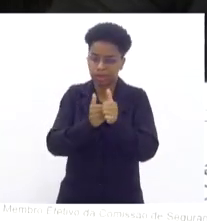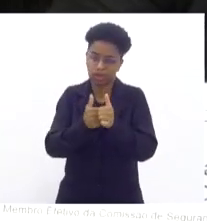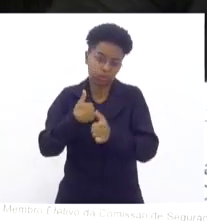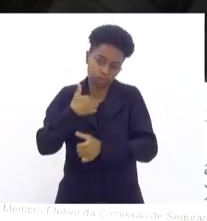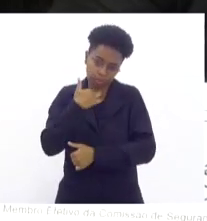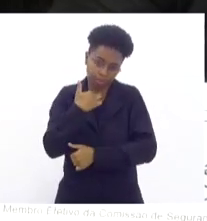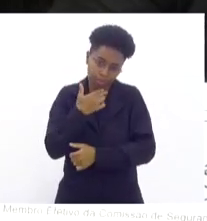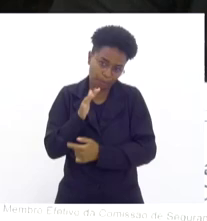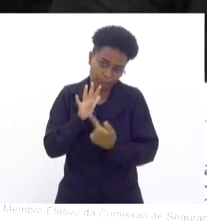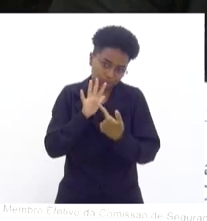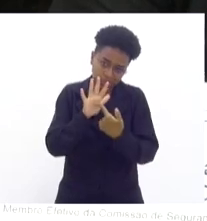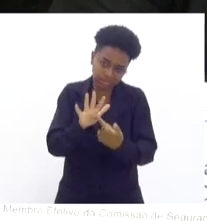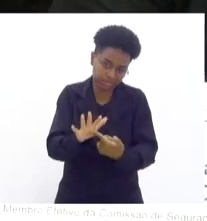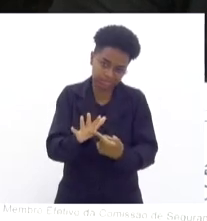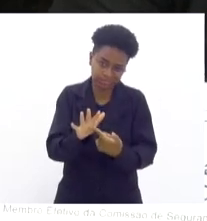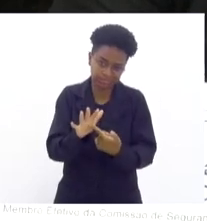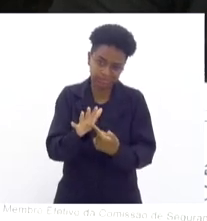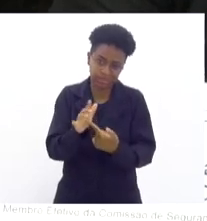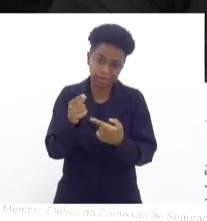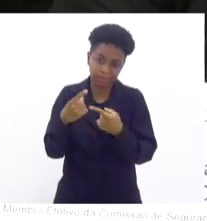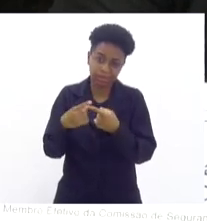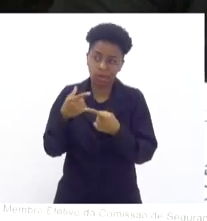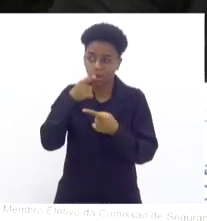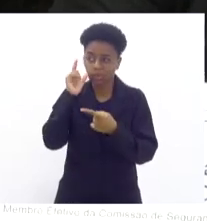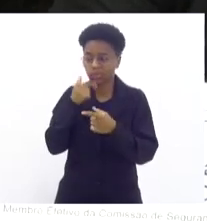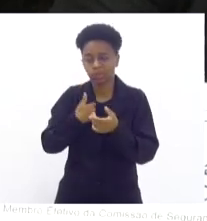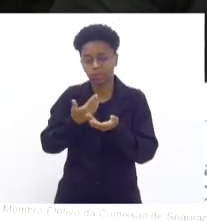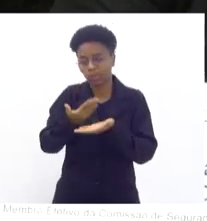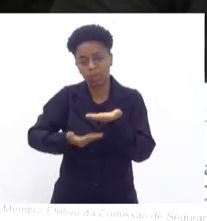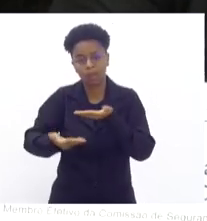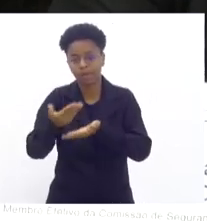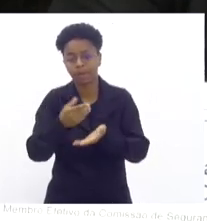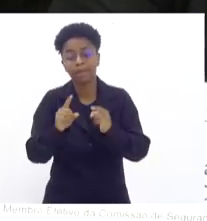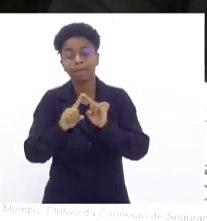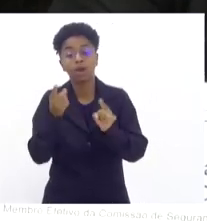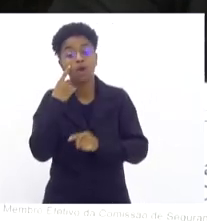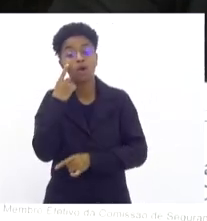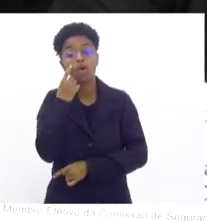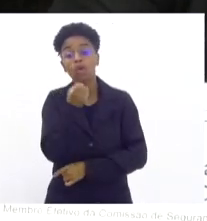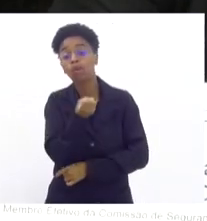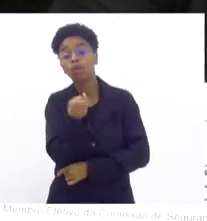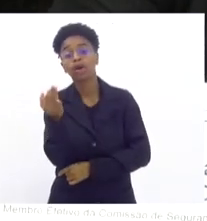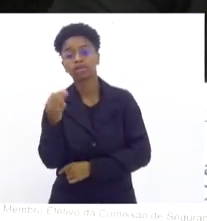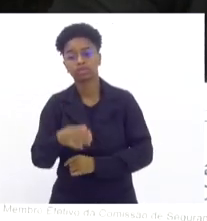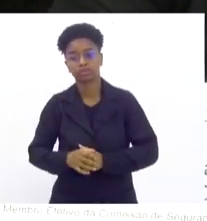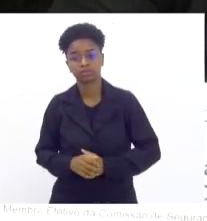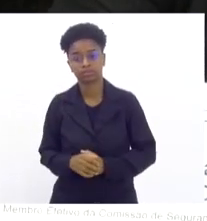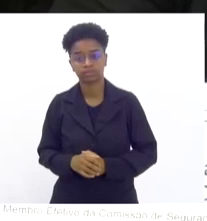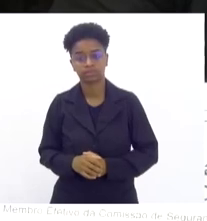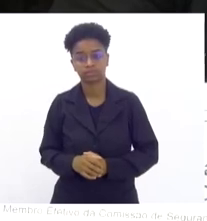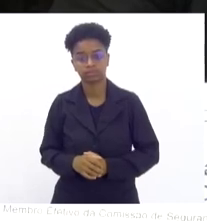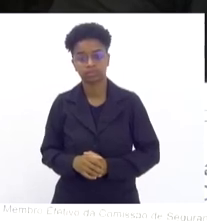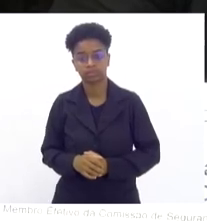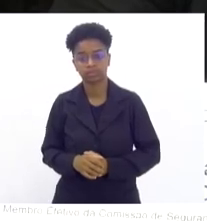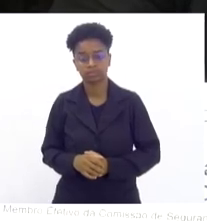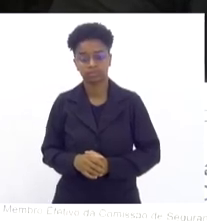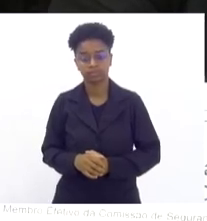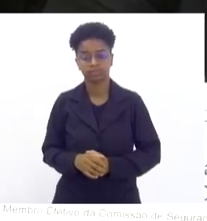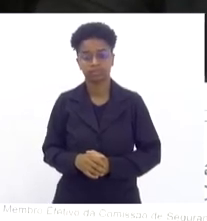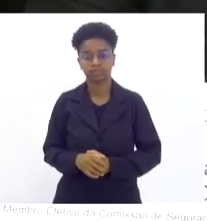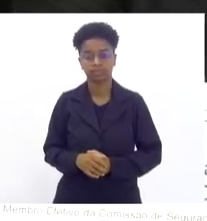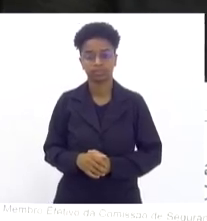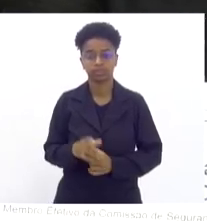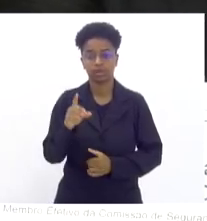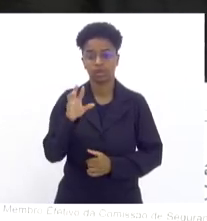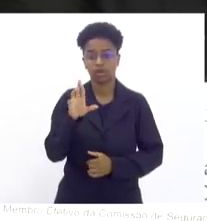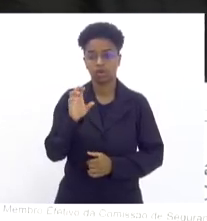mostrar, não dá para mostrar que eu não tinha compartilhado antes. Olha o tanto o deputado Rodrigo Amorim e o